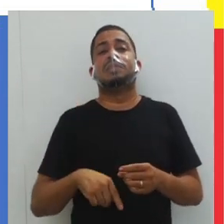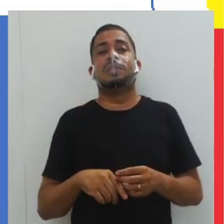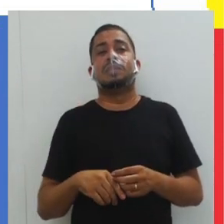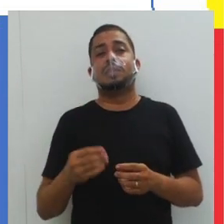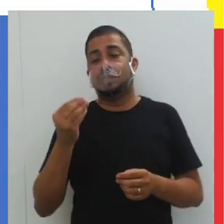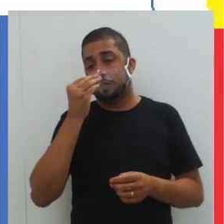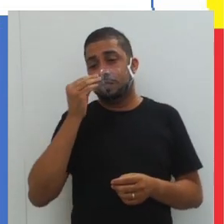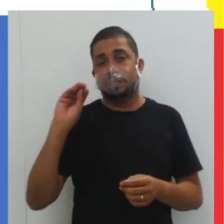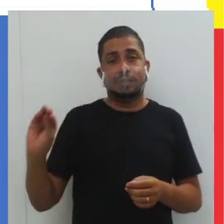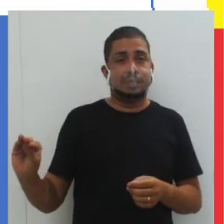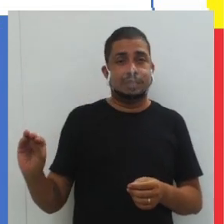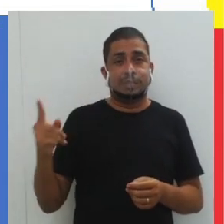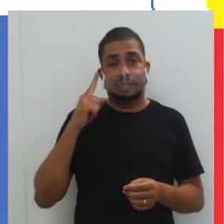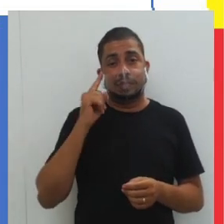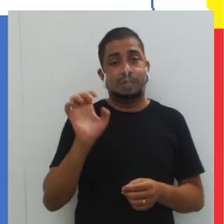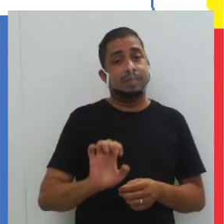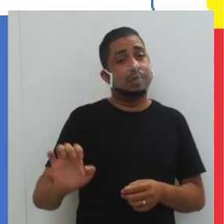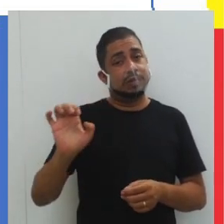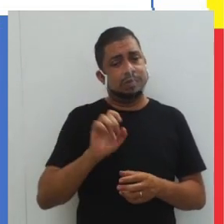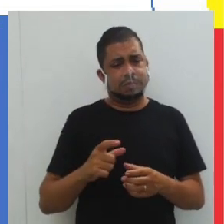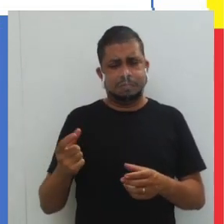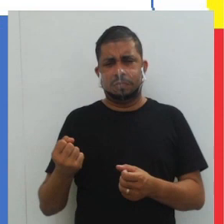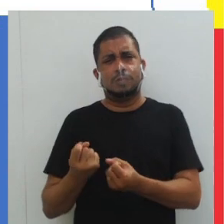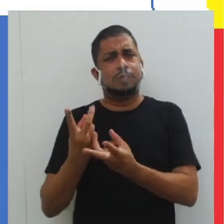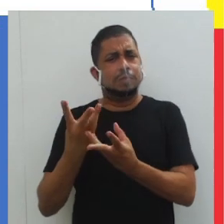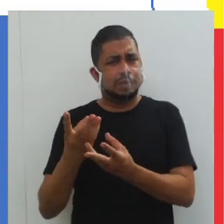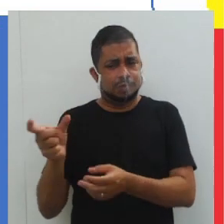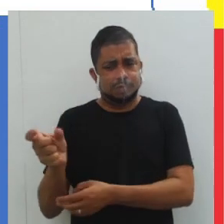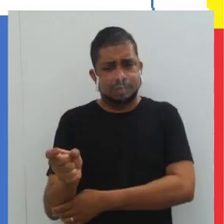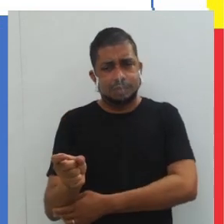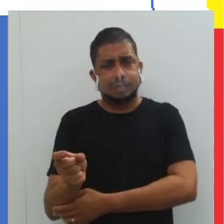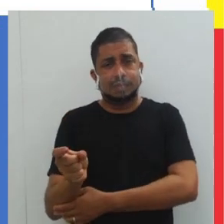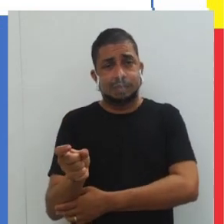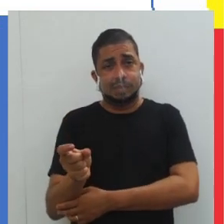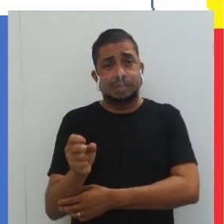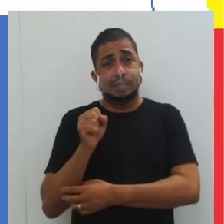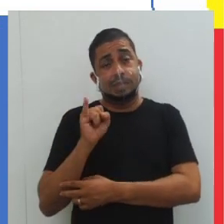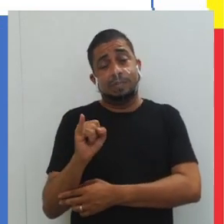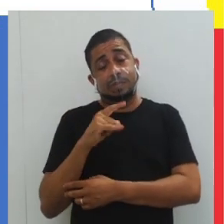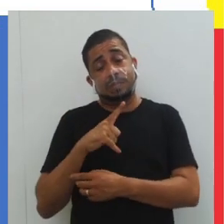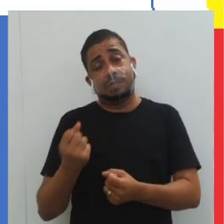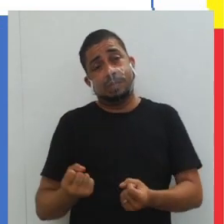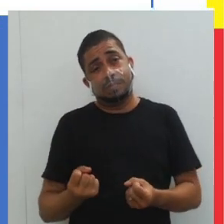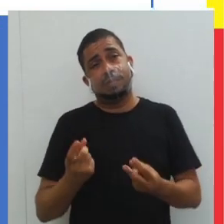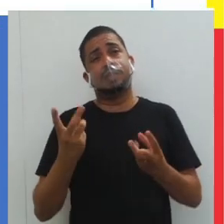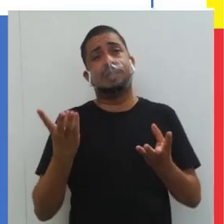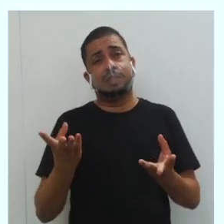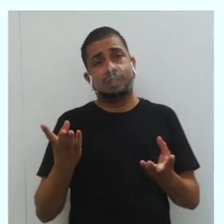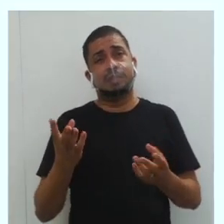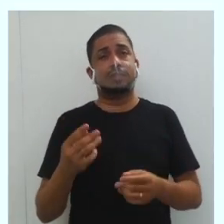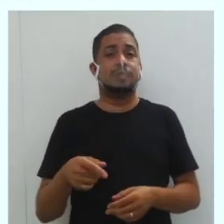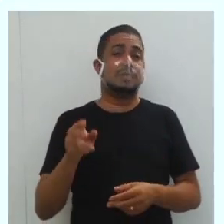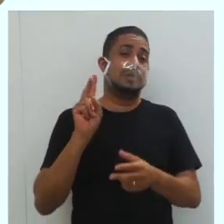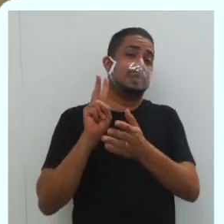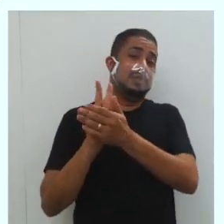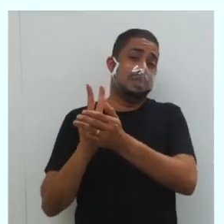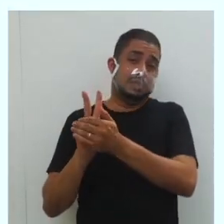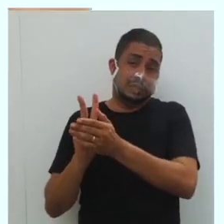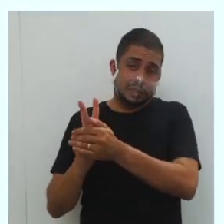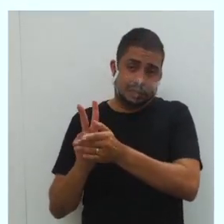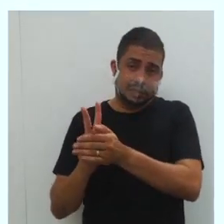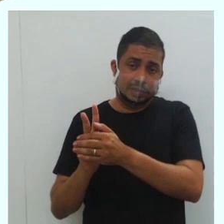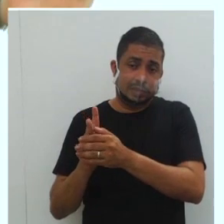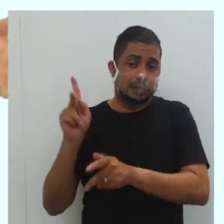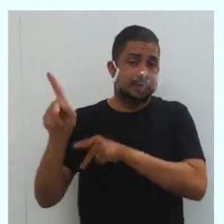e sim de excluídos. Vejam que os europeus são em menor número. Se fosse pela quantidade, os nativos,